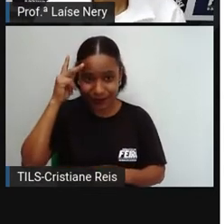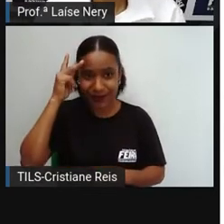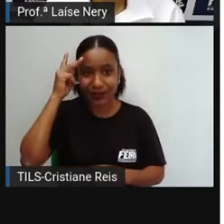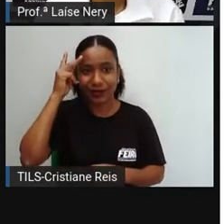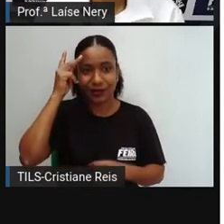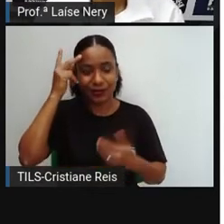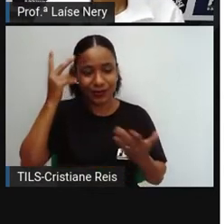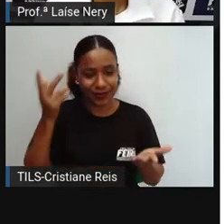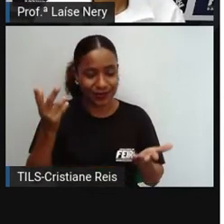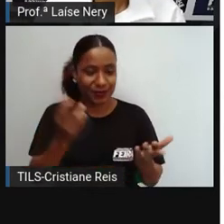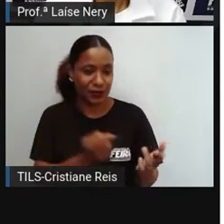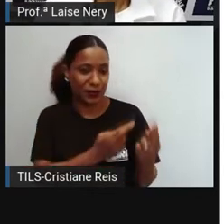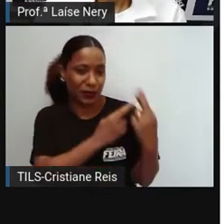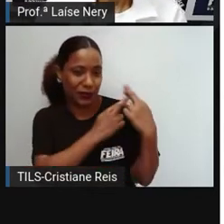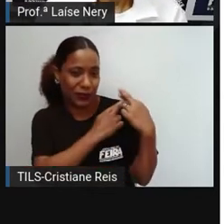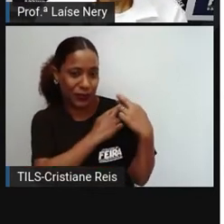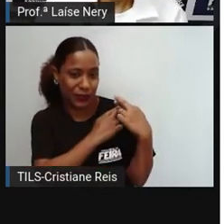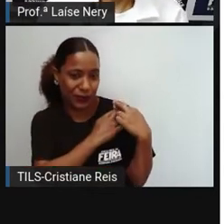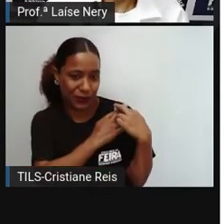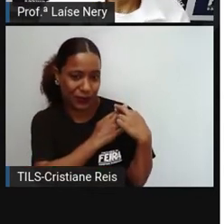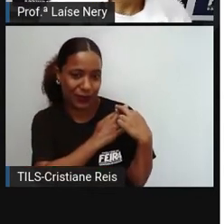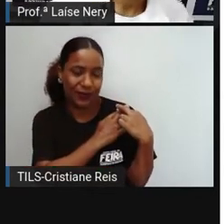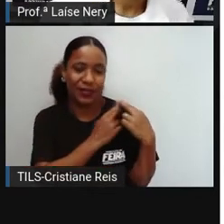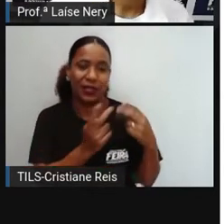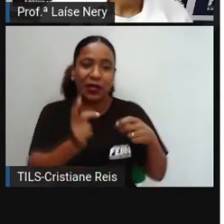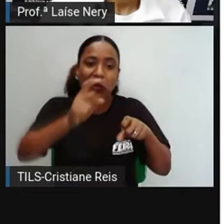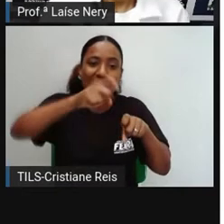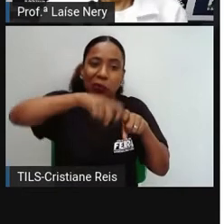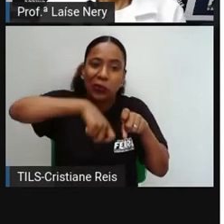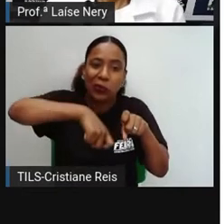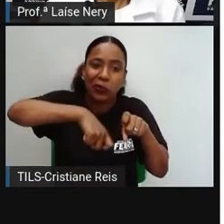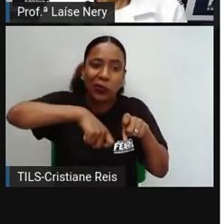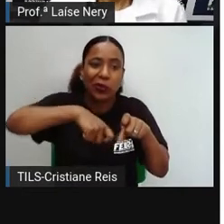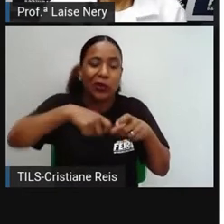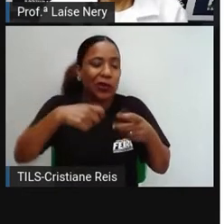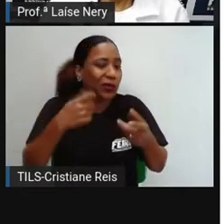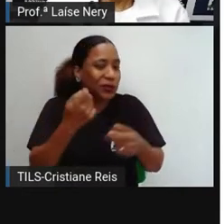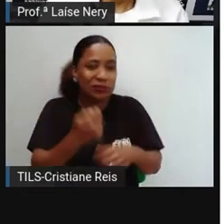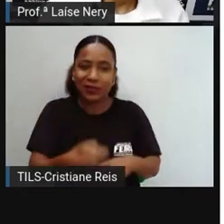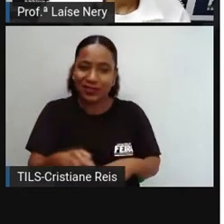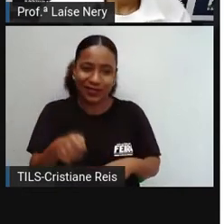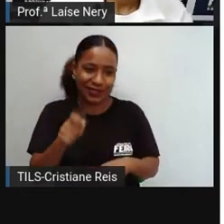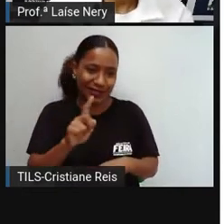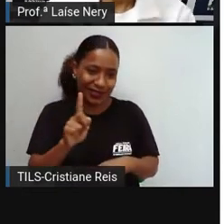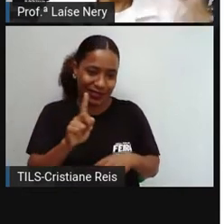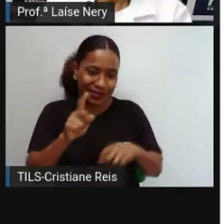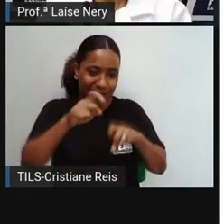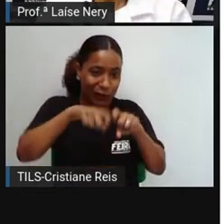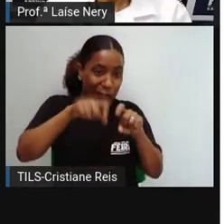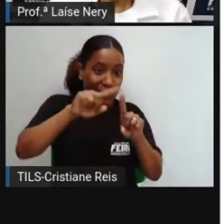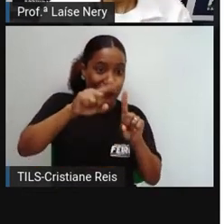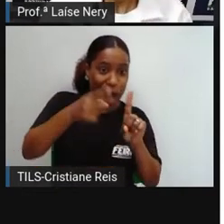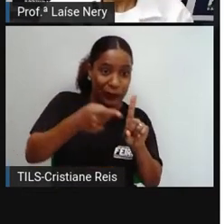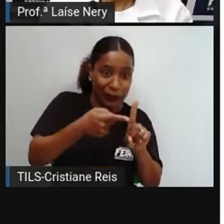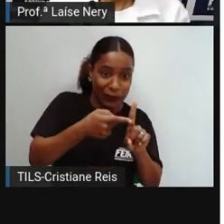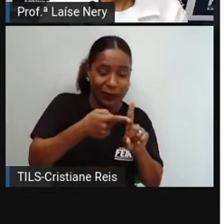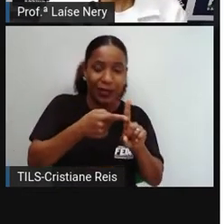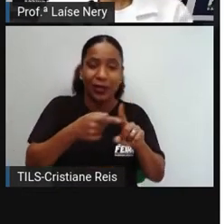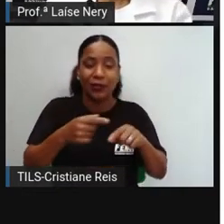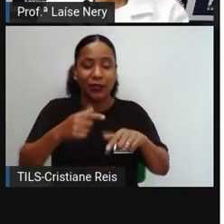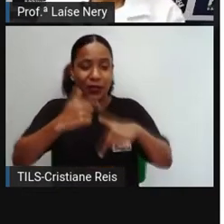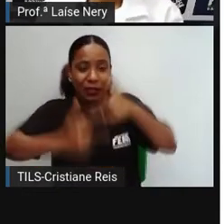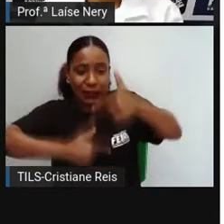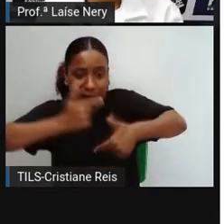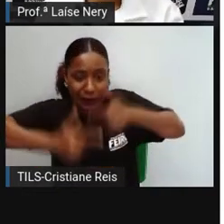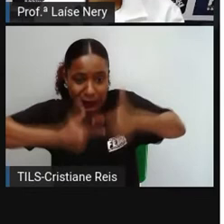ser responsável por se reproduzir, por estar sendo produtivo e trabalhando, a pessoa já